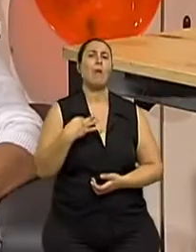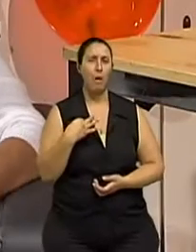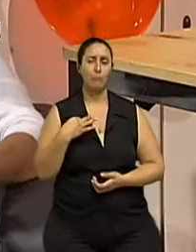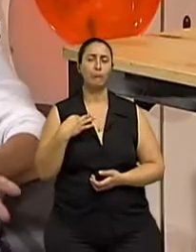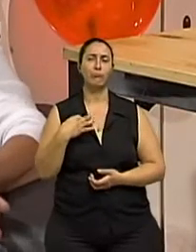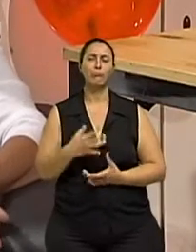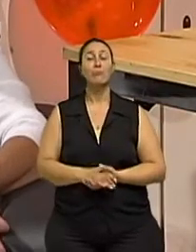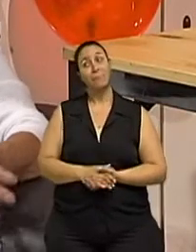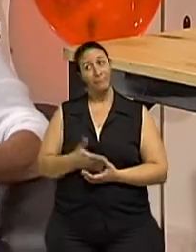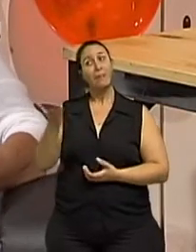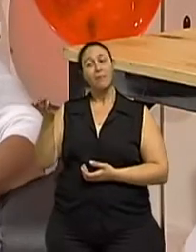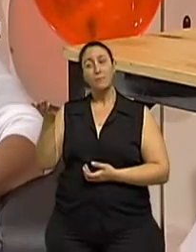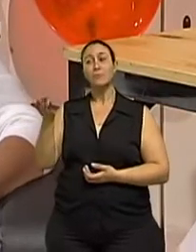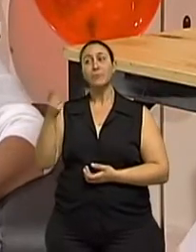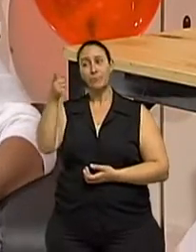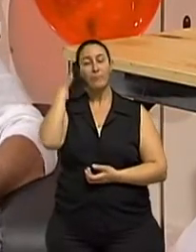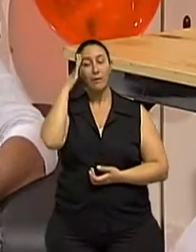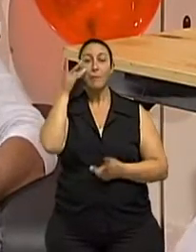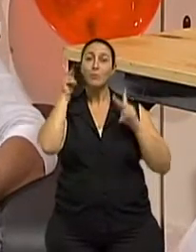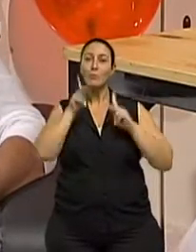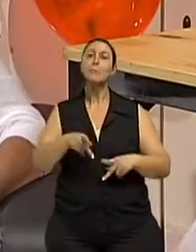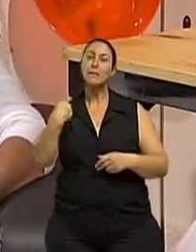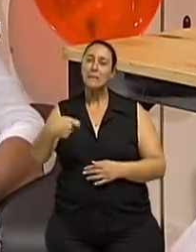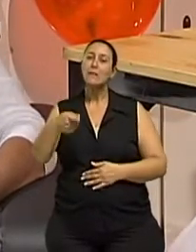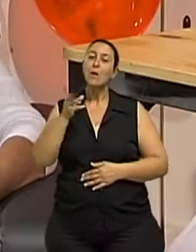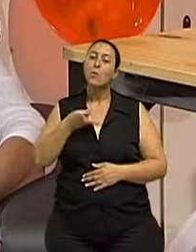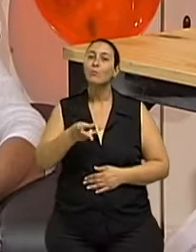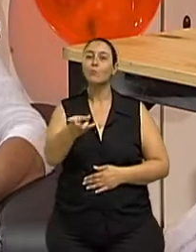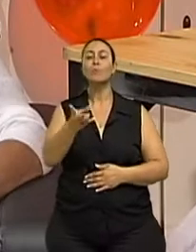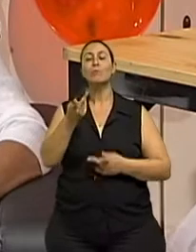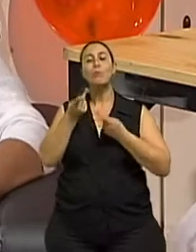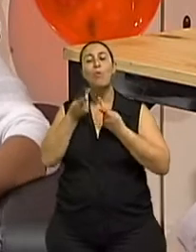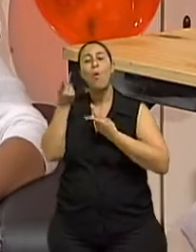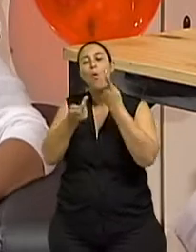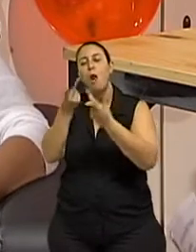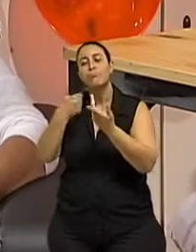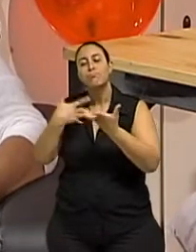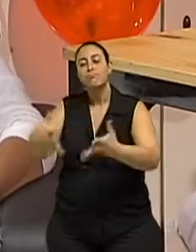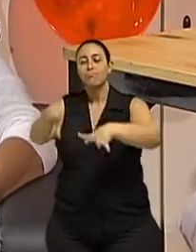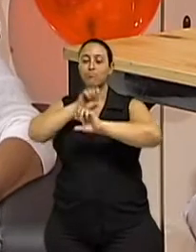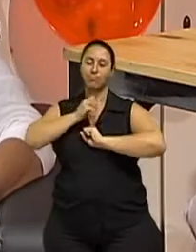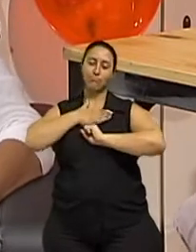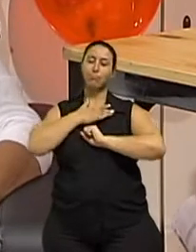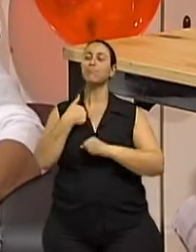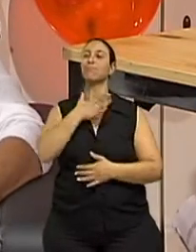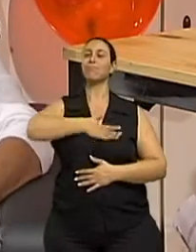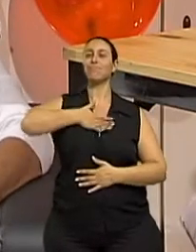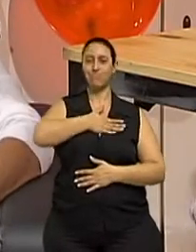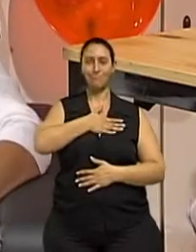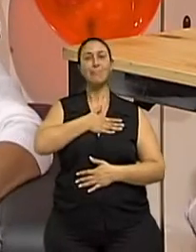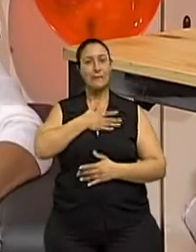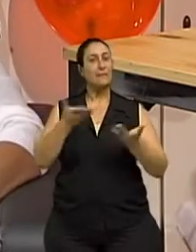Bom, como eu disse, a pessoa precisa continuar buscando a sua realização. Claro. E o que está acontecendo são